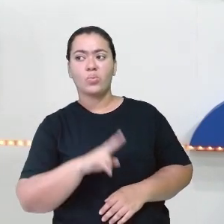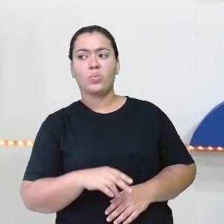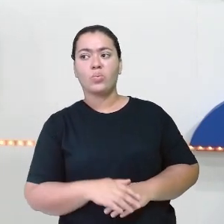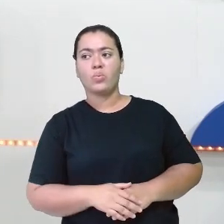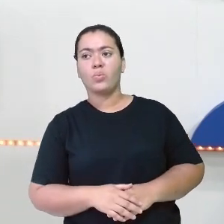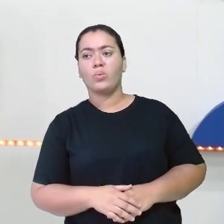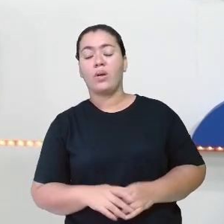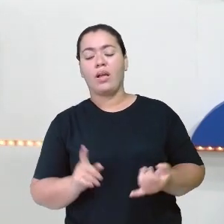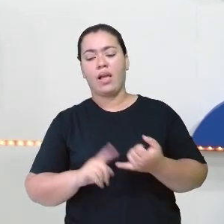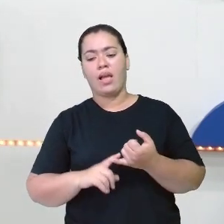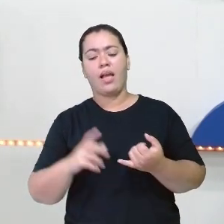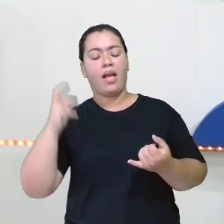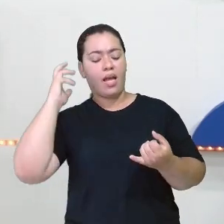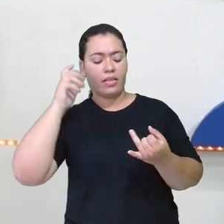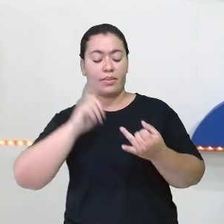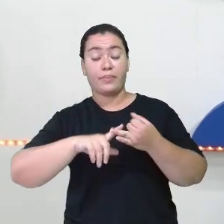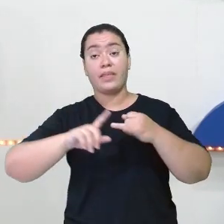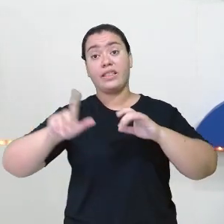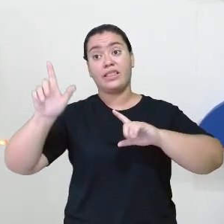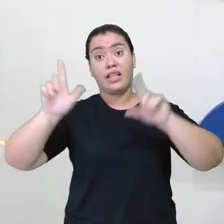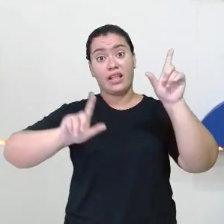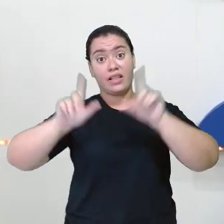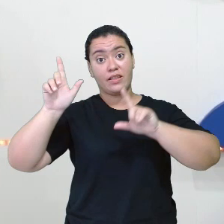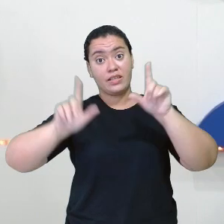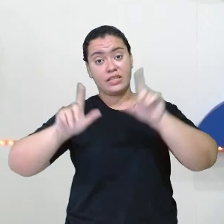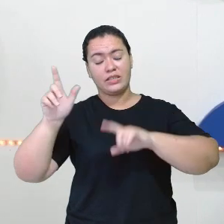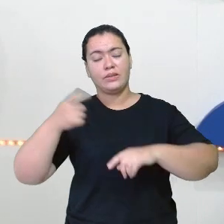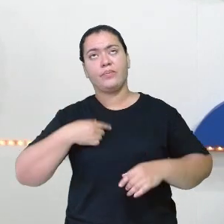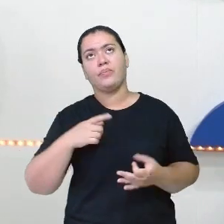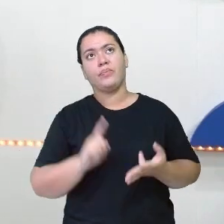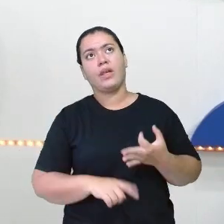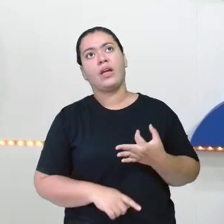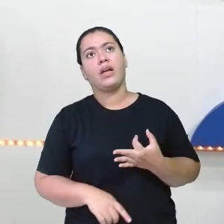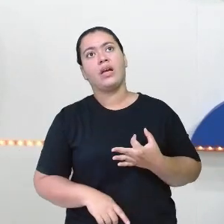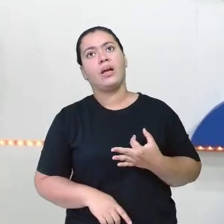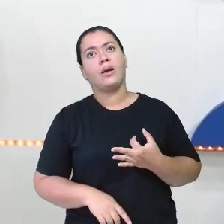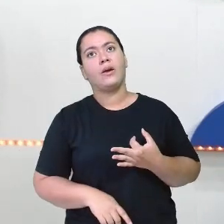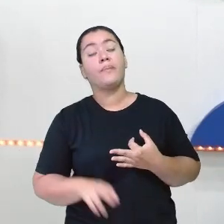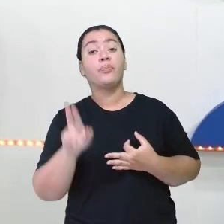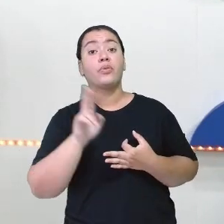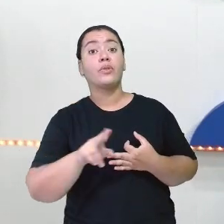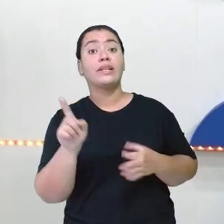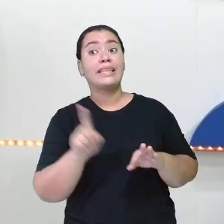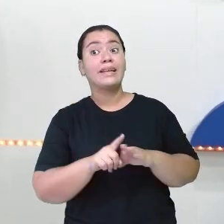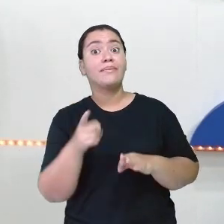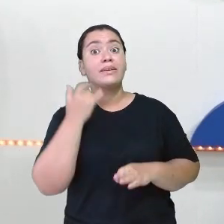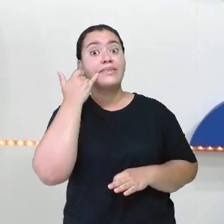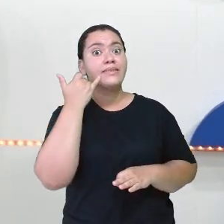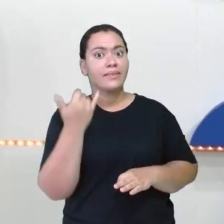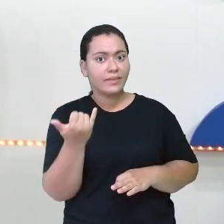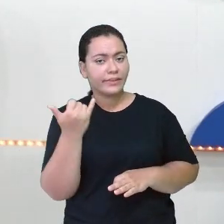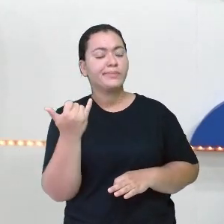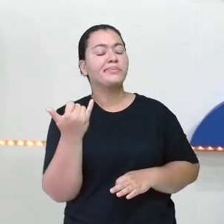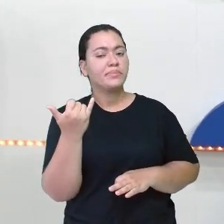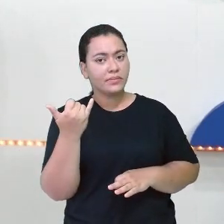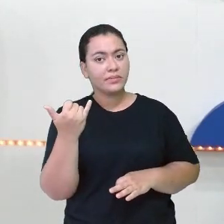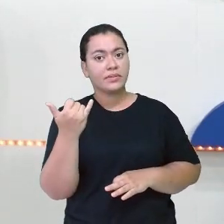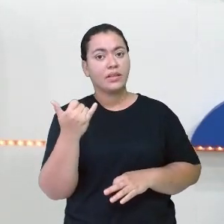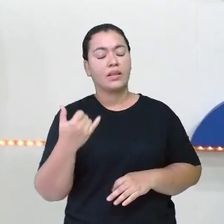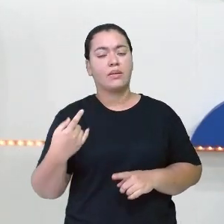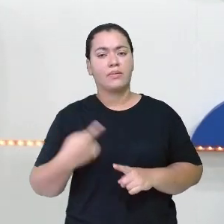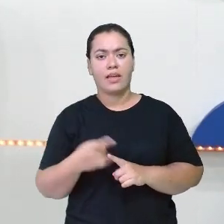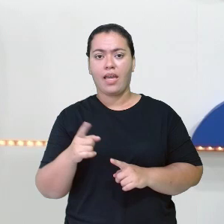rádio, a televisão, eu utilizo o meu celular, não é? Porque a gente tem